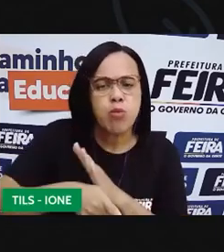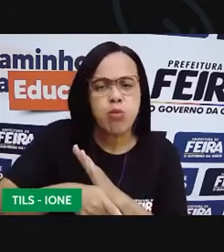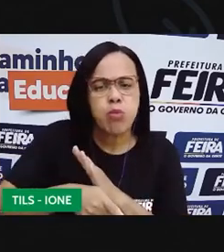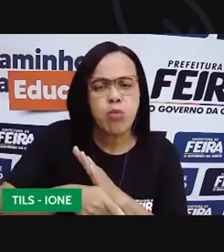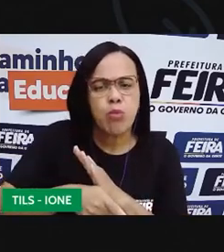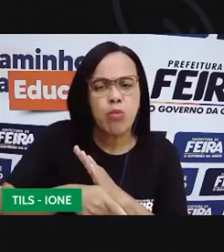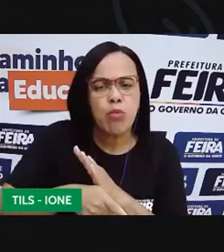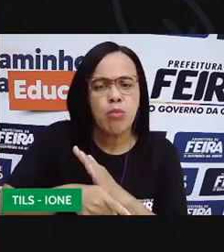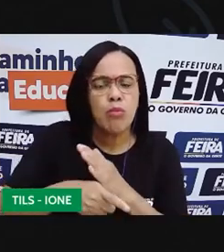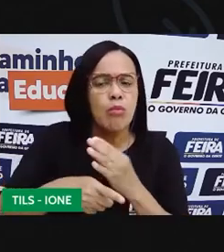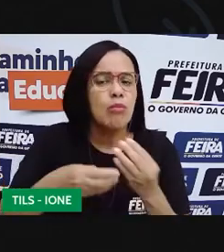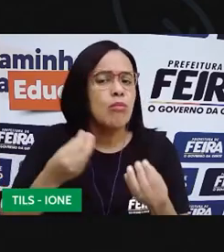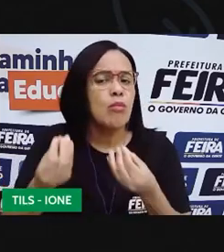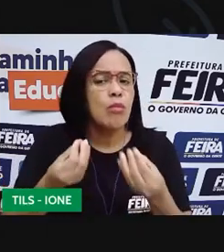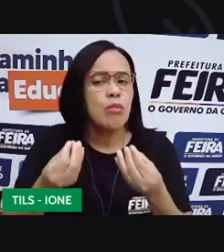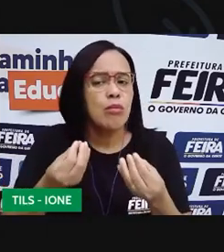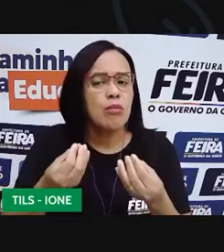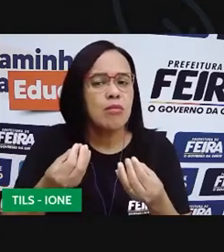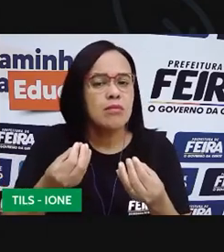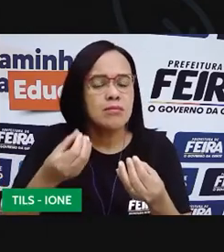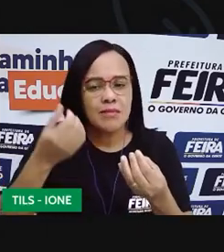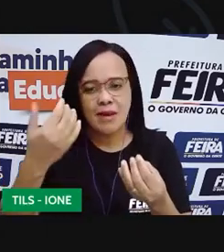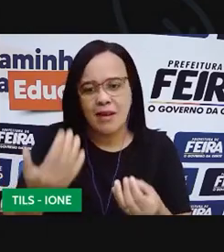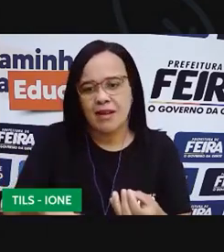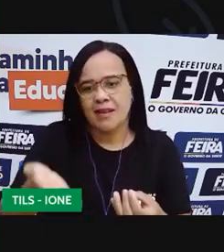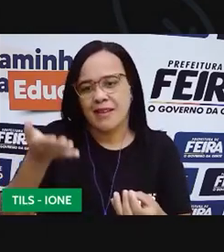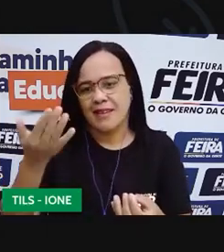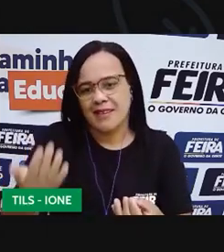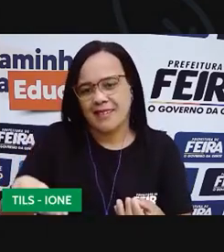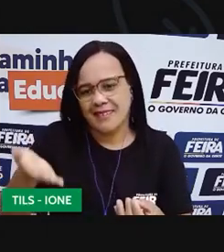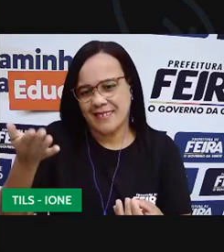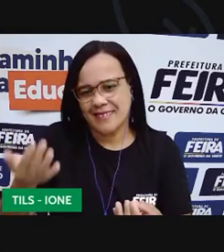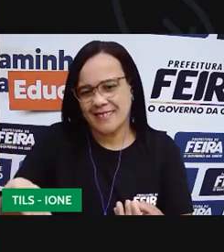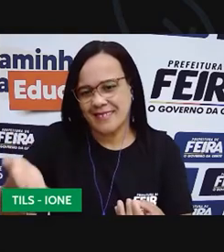Então, crianças, o foi que aconteceu com o papel?